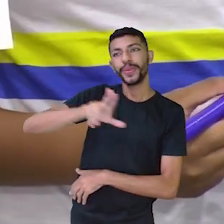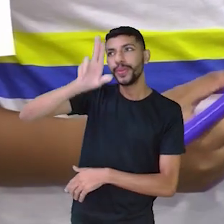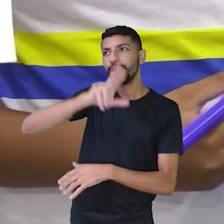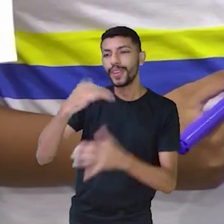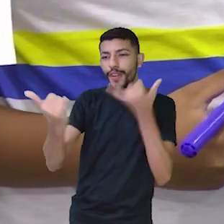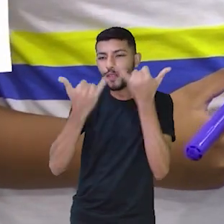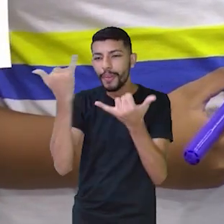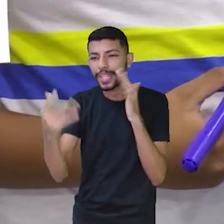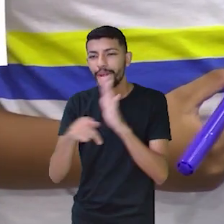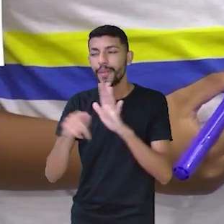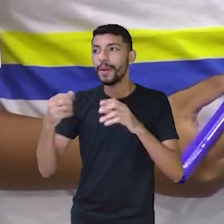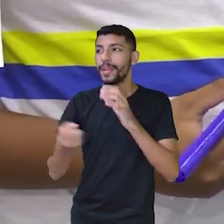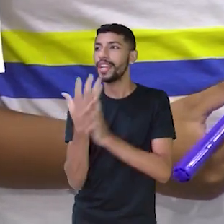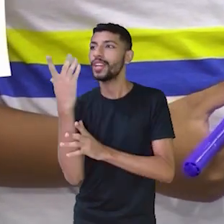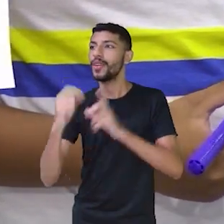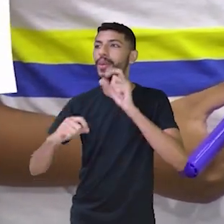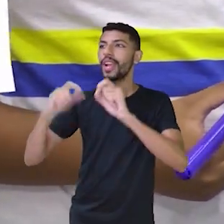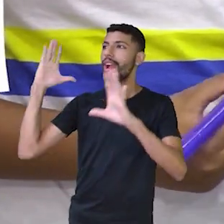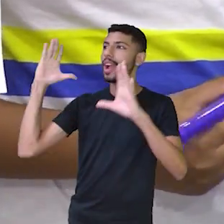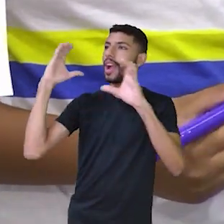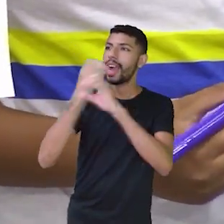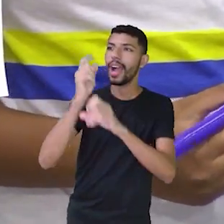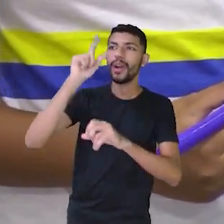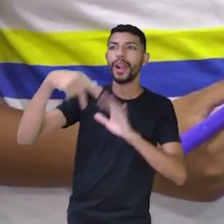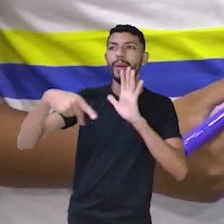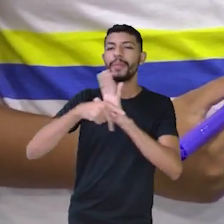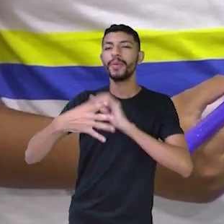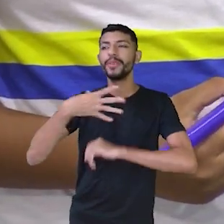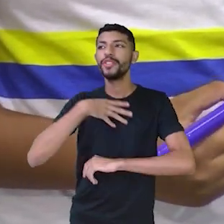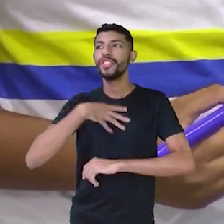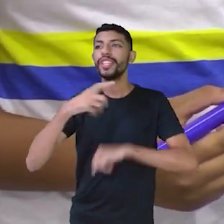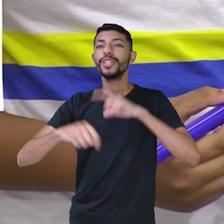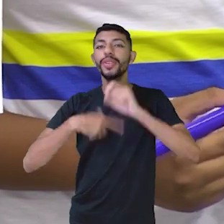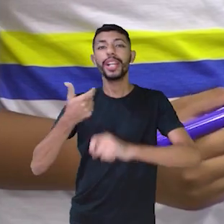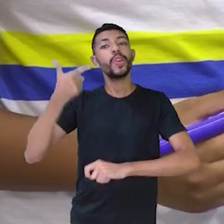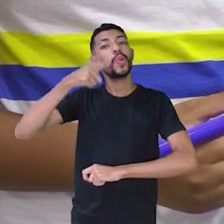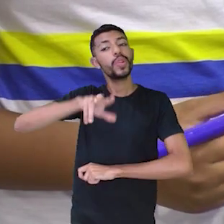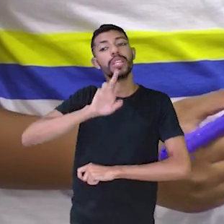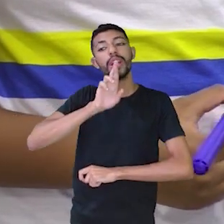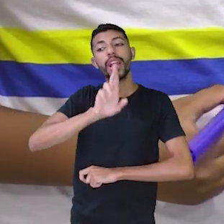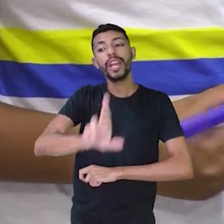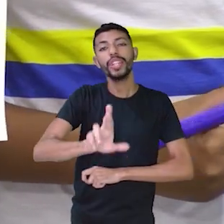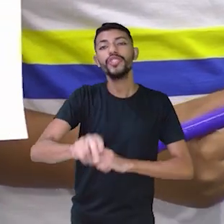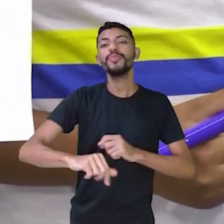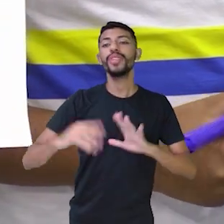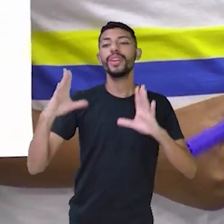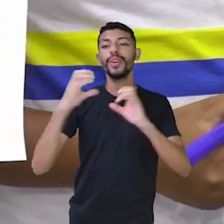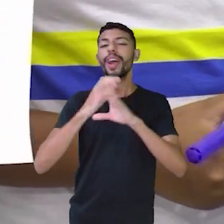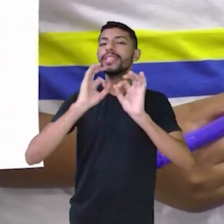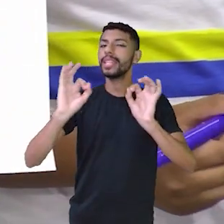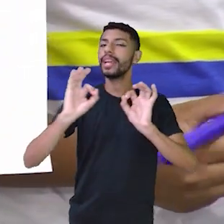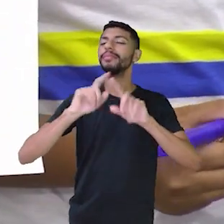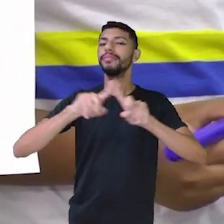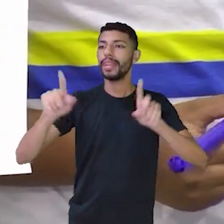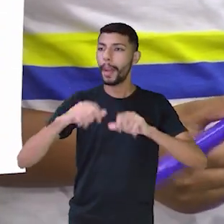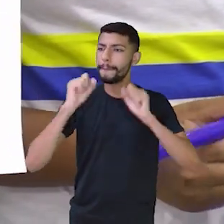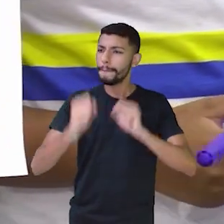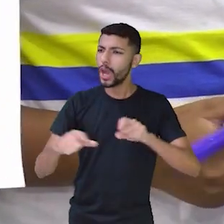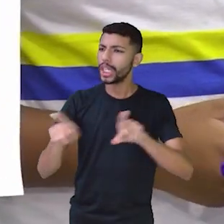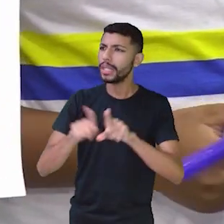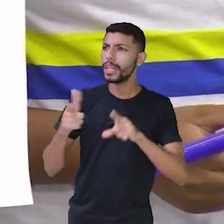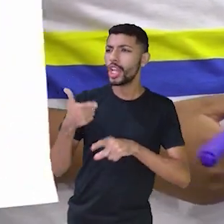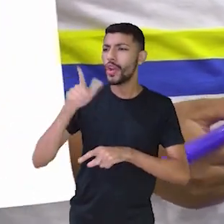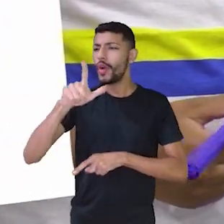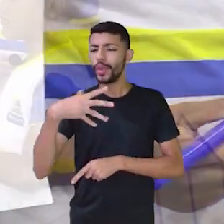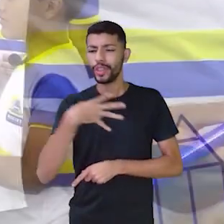fez um cálculo, foi a maneira, né, que eles conseguiram resolver esse probleminha, mas poderiam ter sido de outra